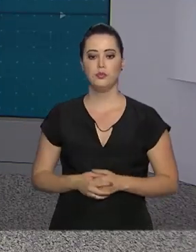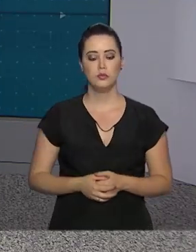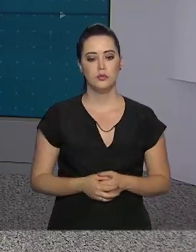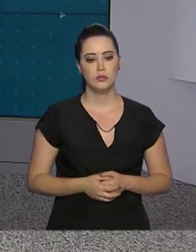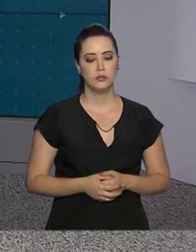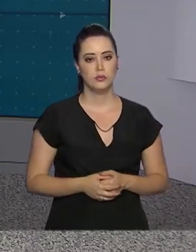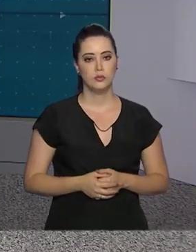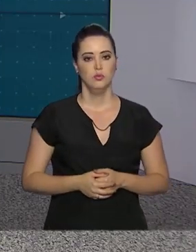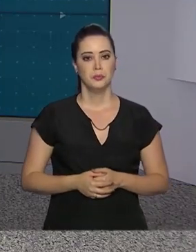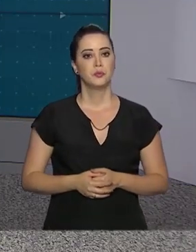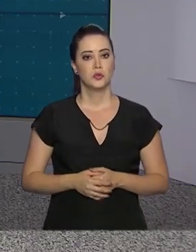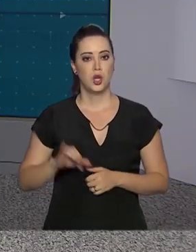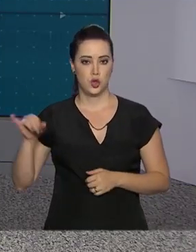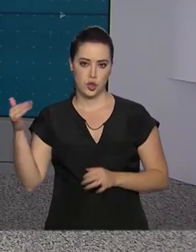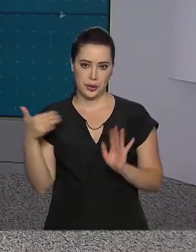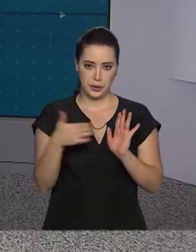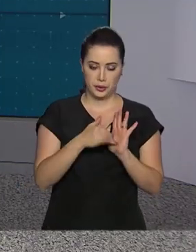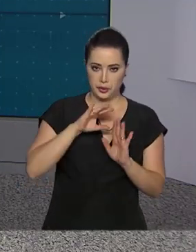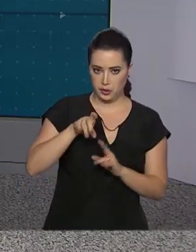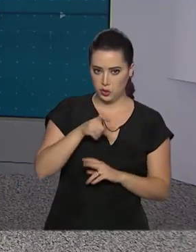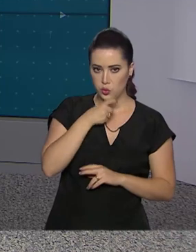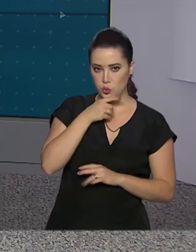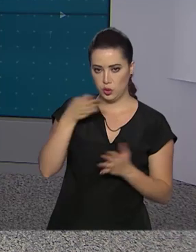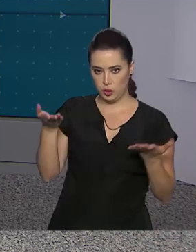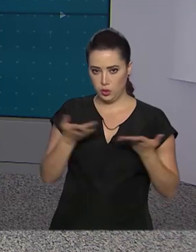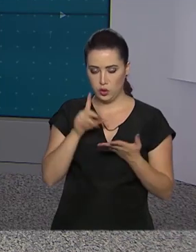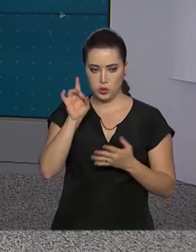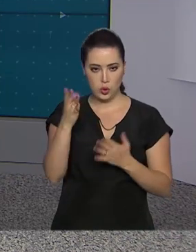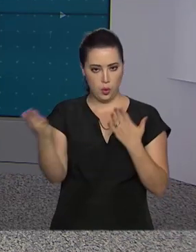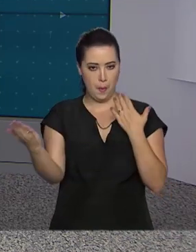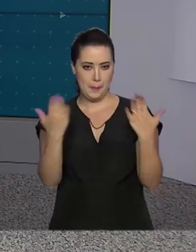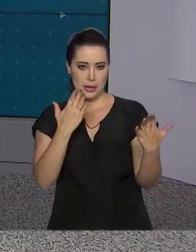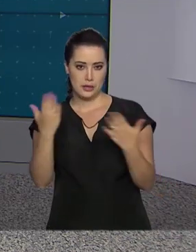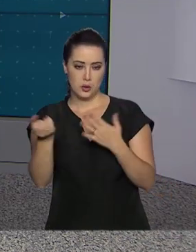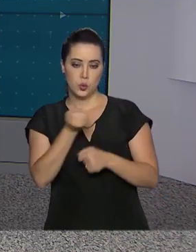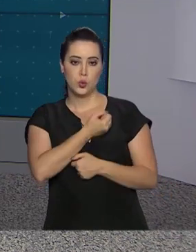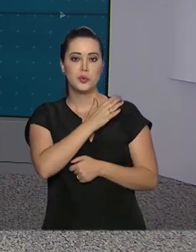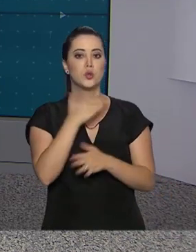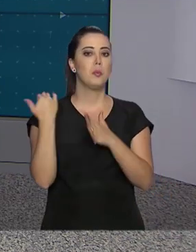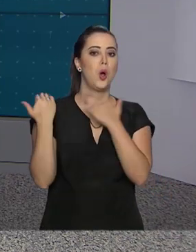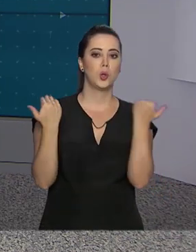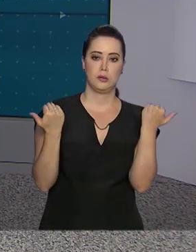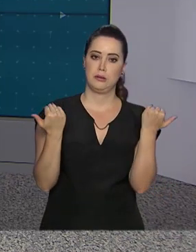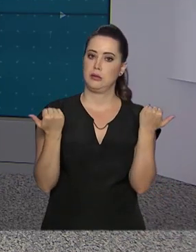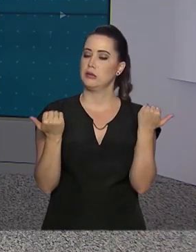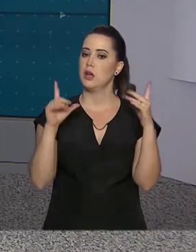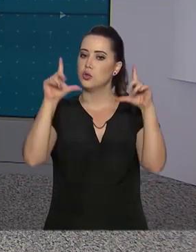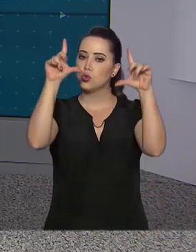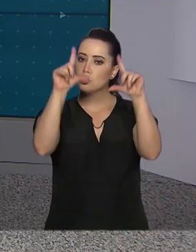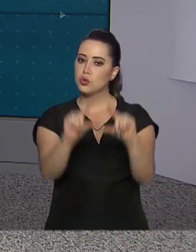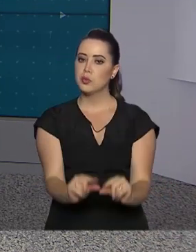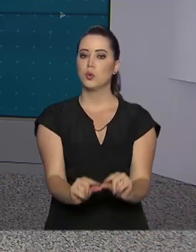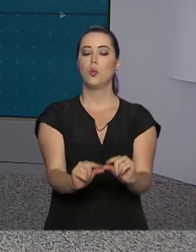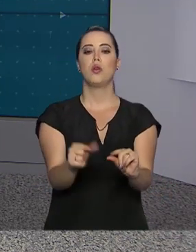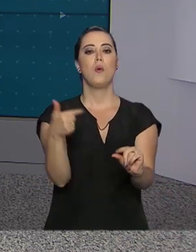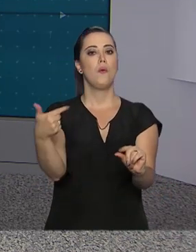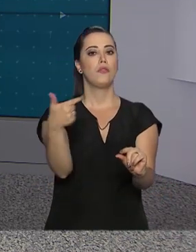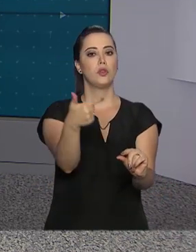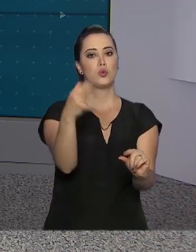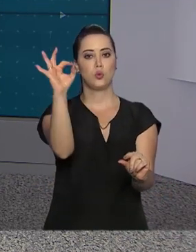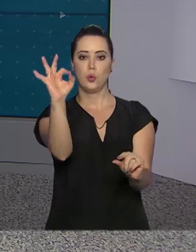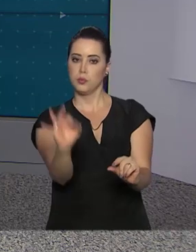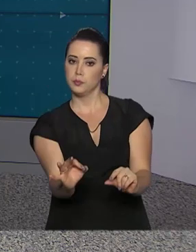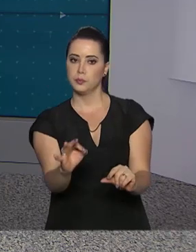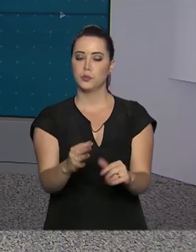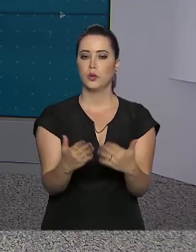De janeiro a julho deste ano, só em relação ao número de homicídios, a queda foi de mais de 22